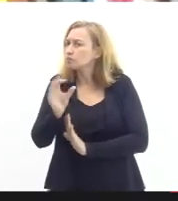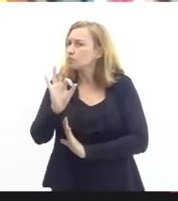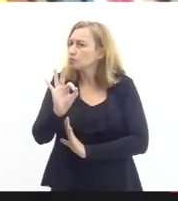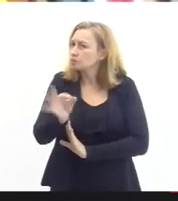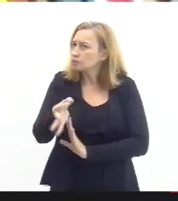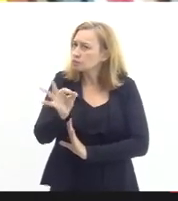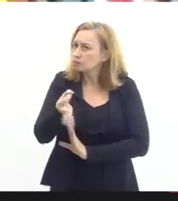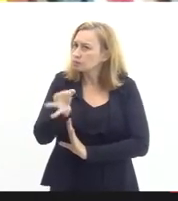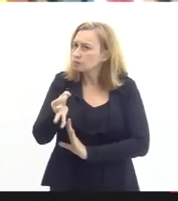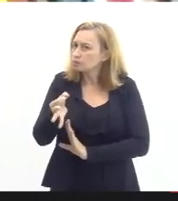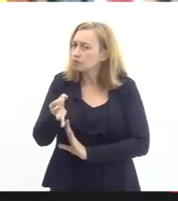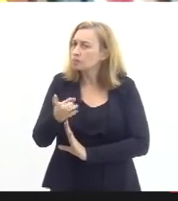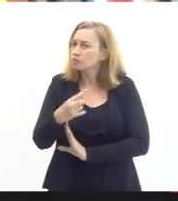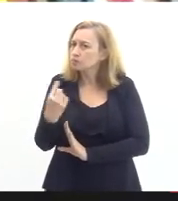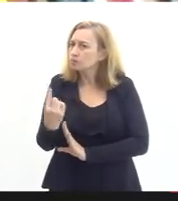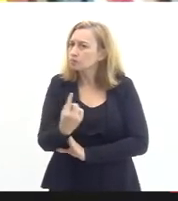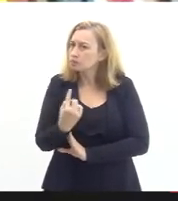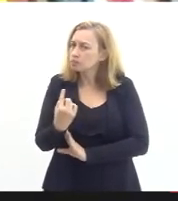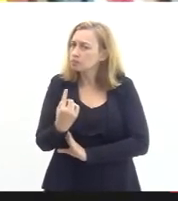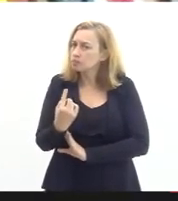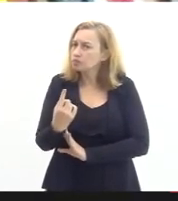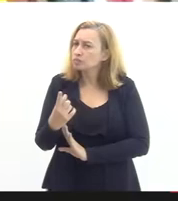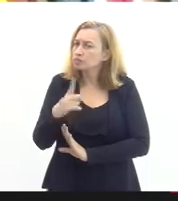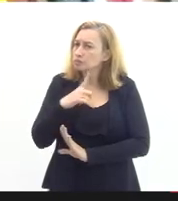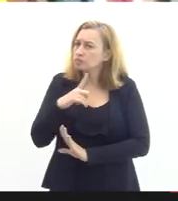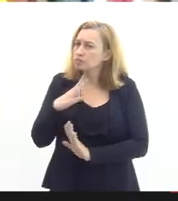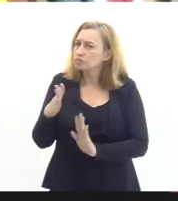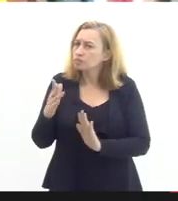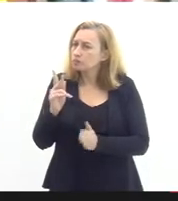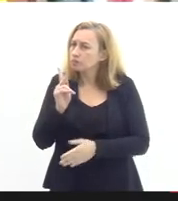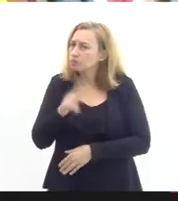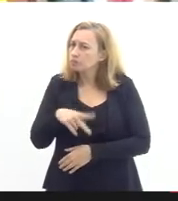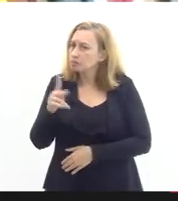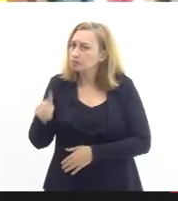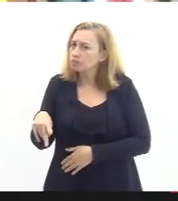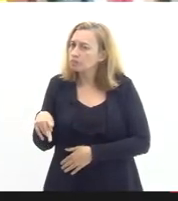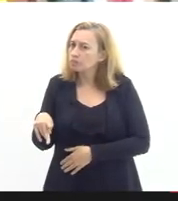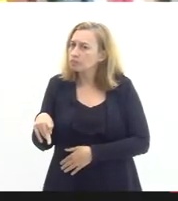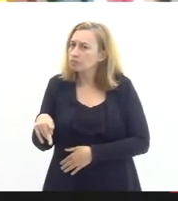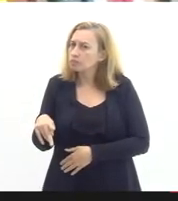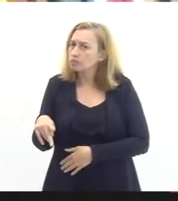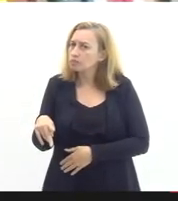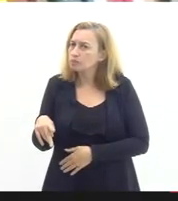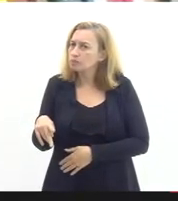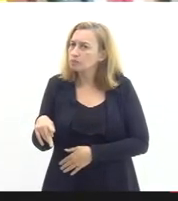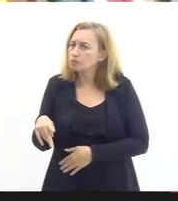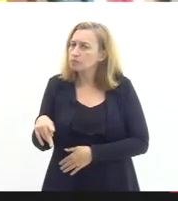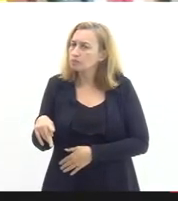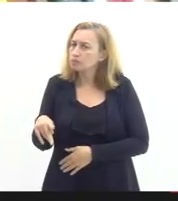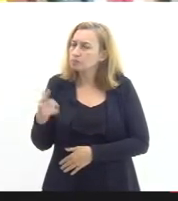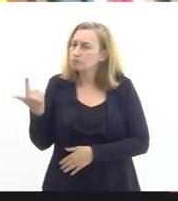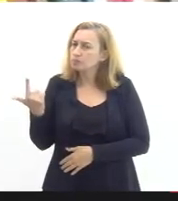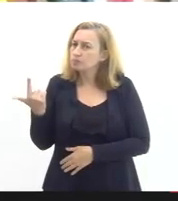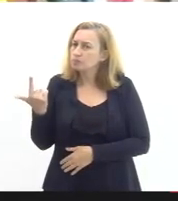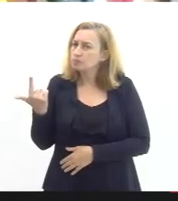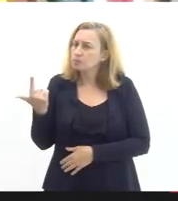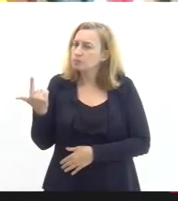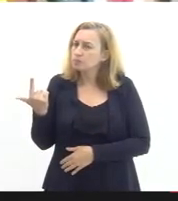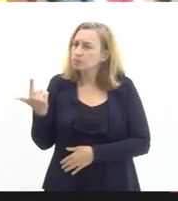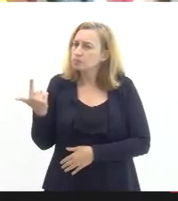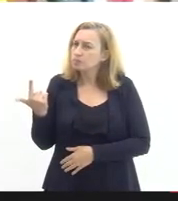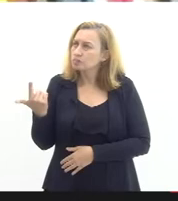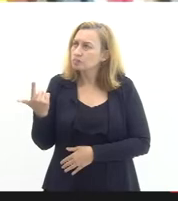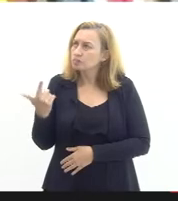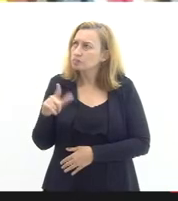nós vamos ter professores que deem conta desses dois pelo menos